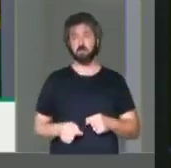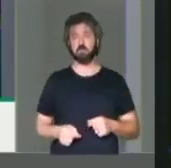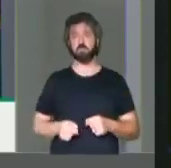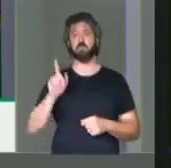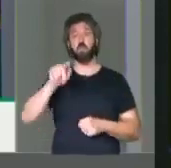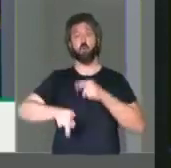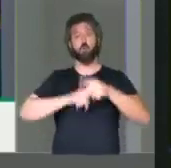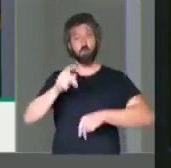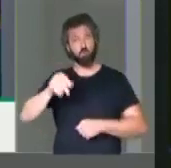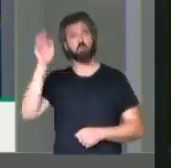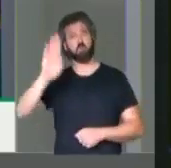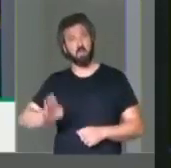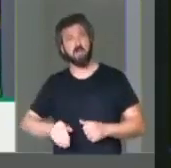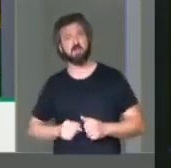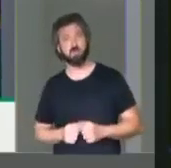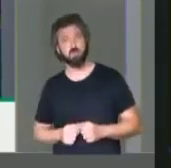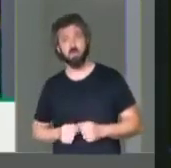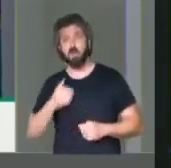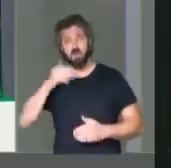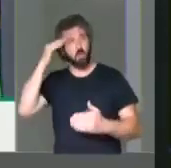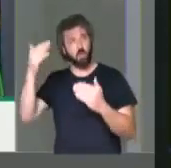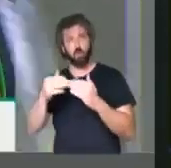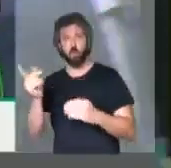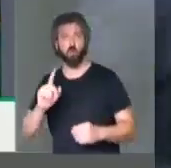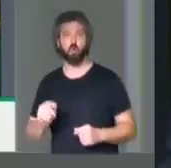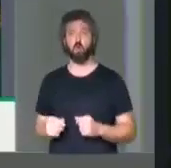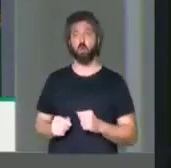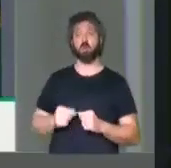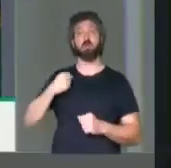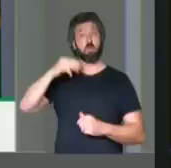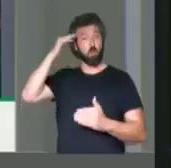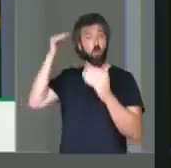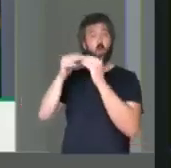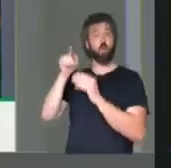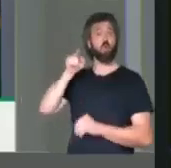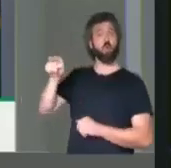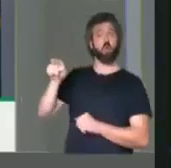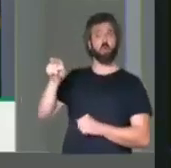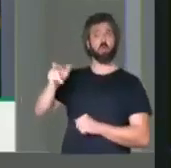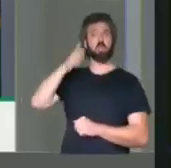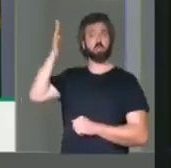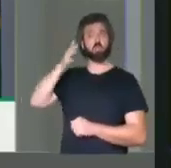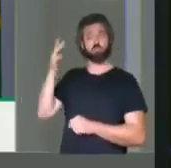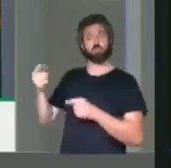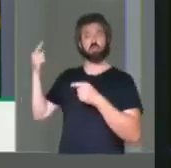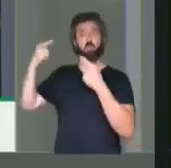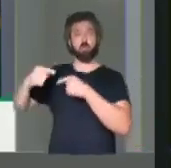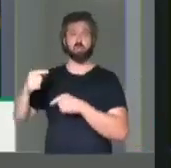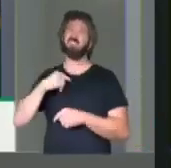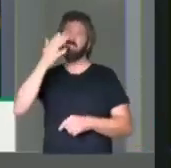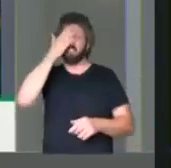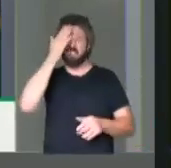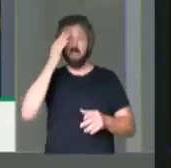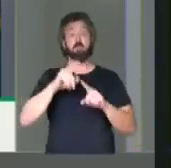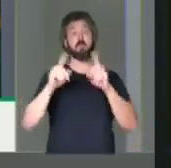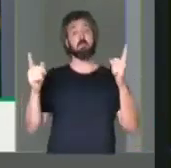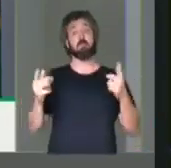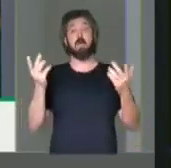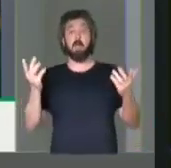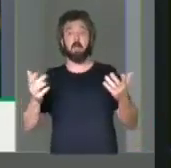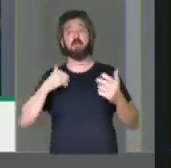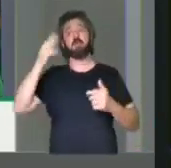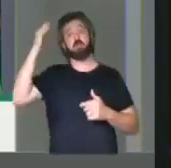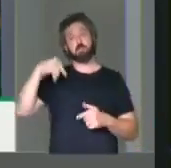para defender a população brasileira. Eu discordo, sim, discordo, sim, dos discursos da oposição e nós sabemos disso, porém,